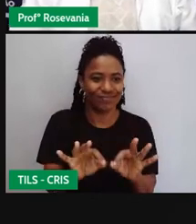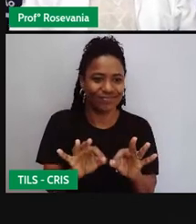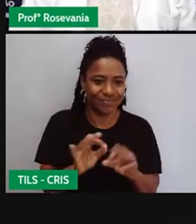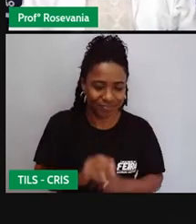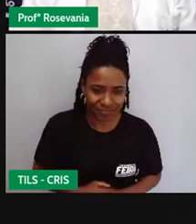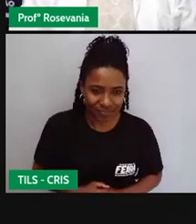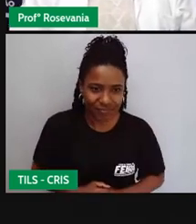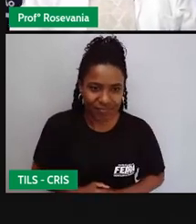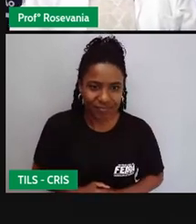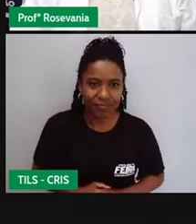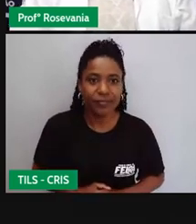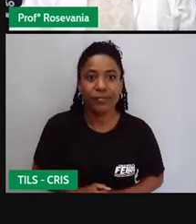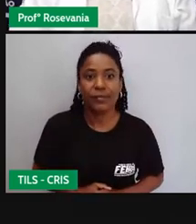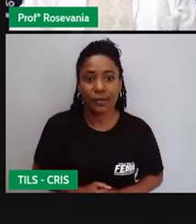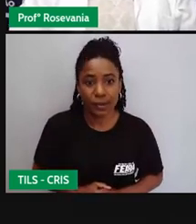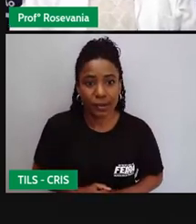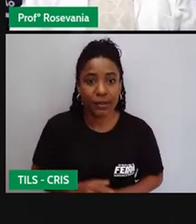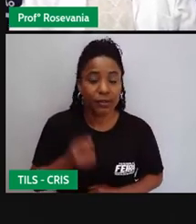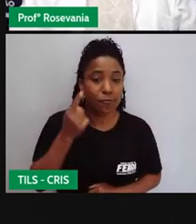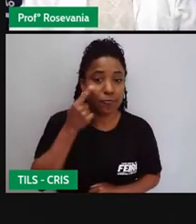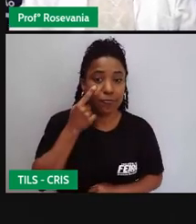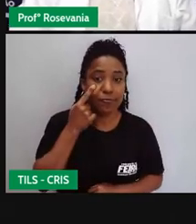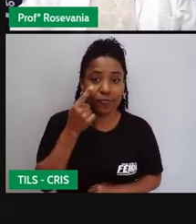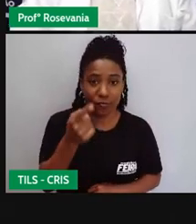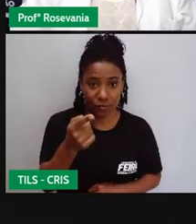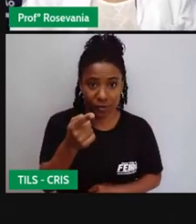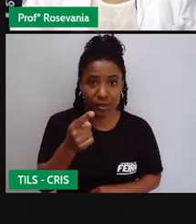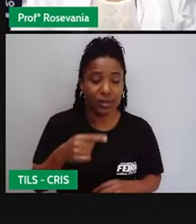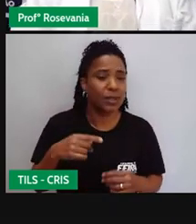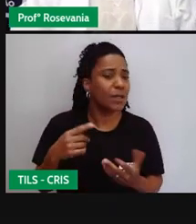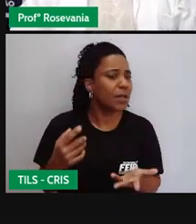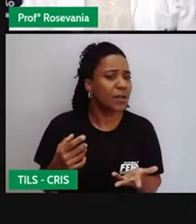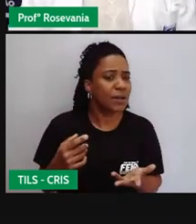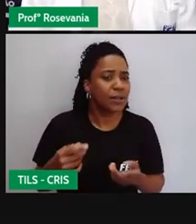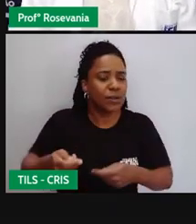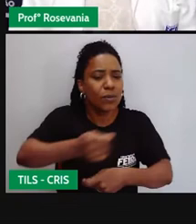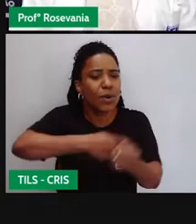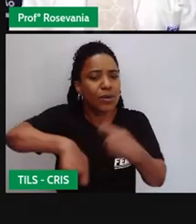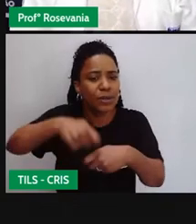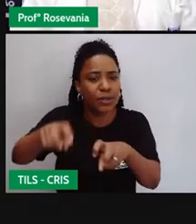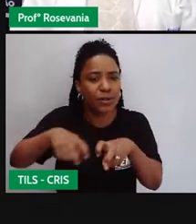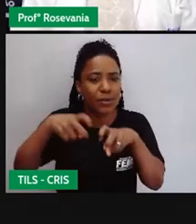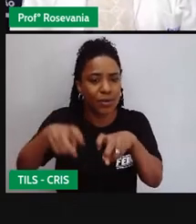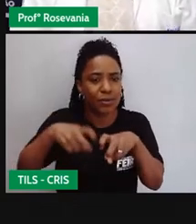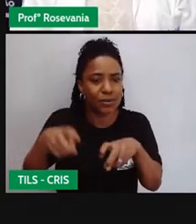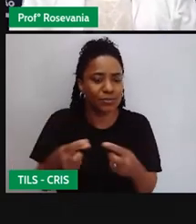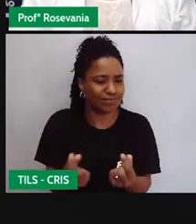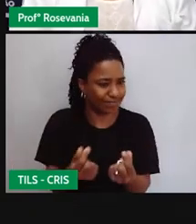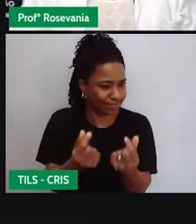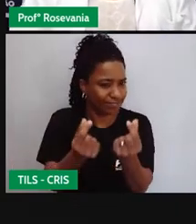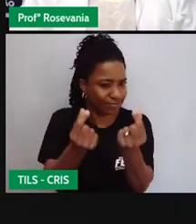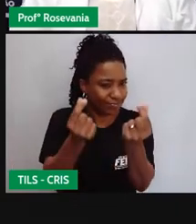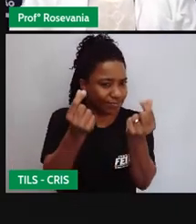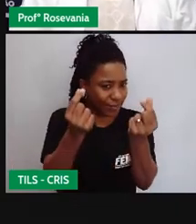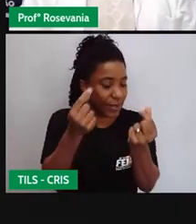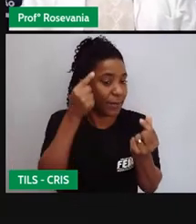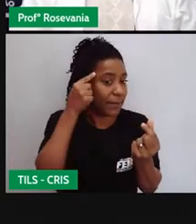então, bora pensar agora já que o agronegócio, a ideia é o lucro, às vezes, a parte